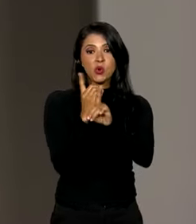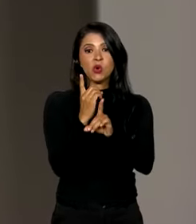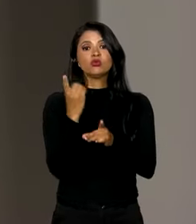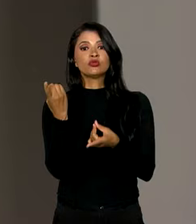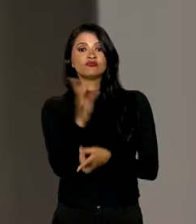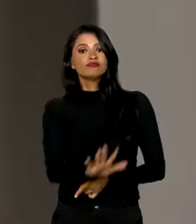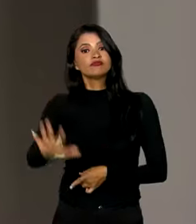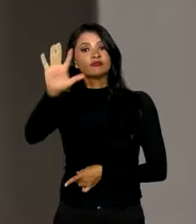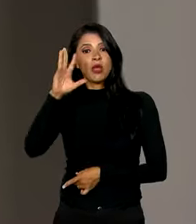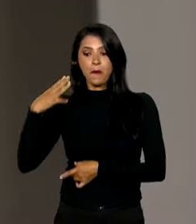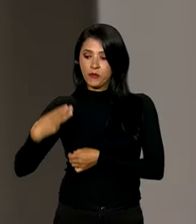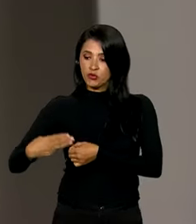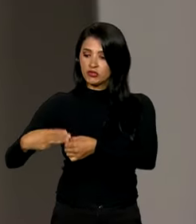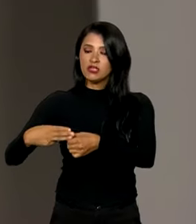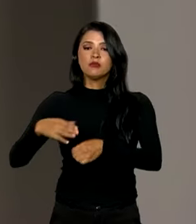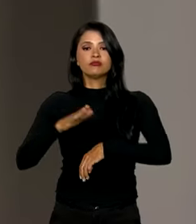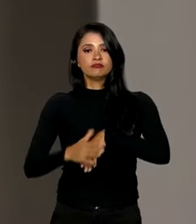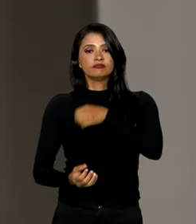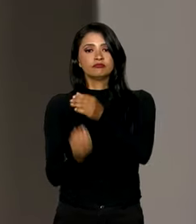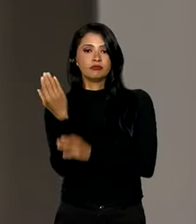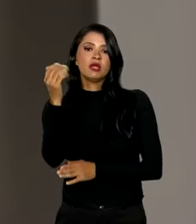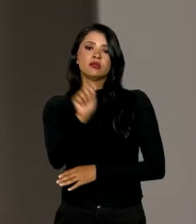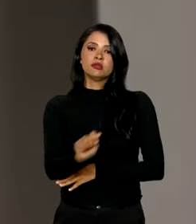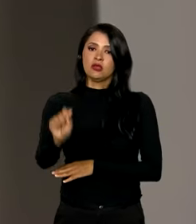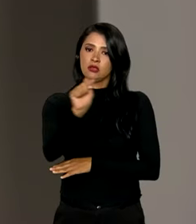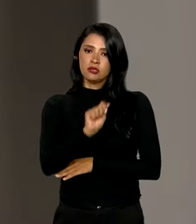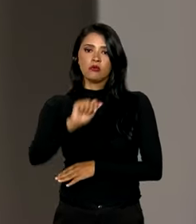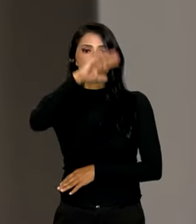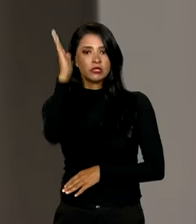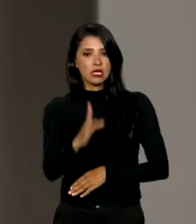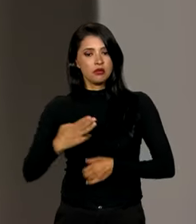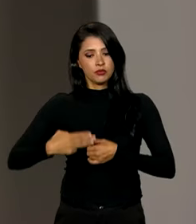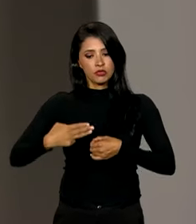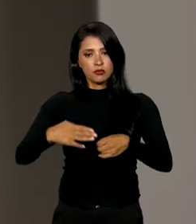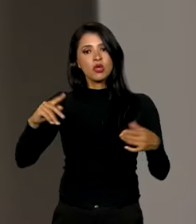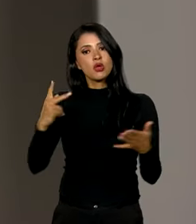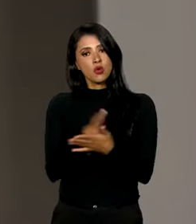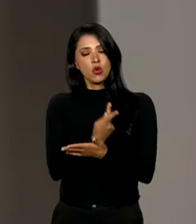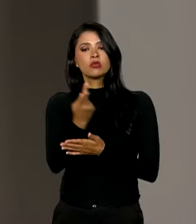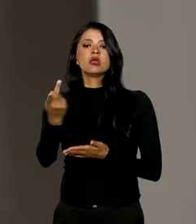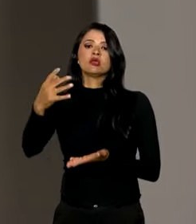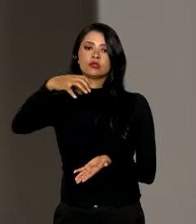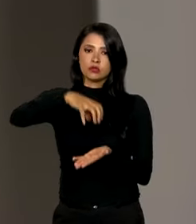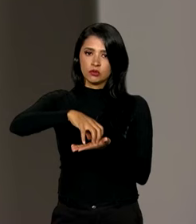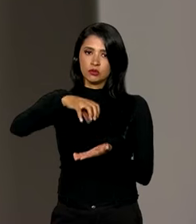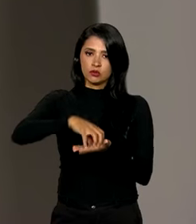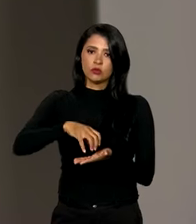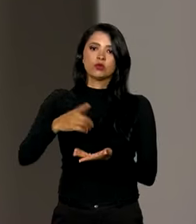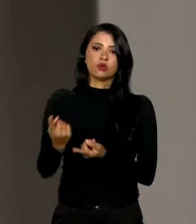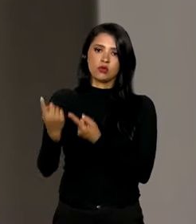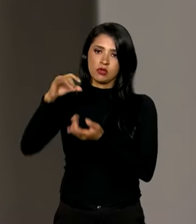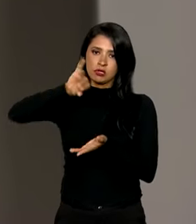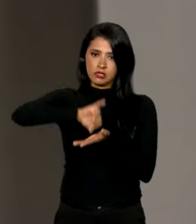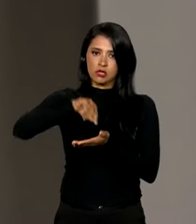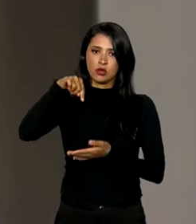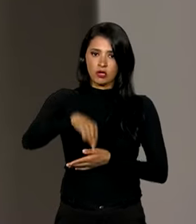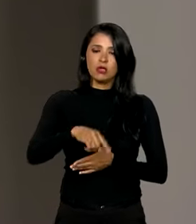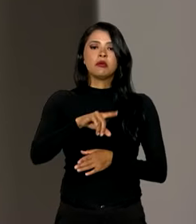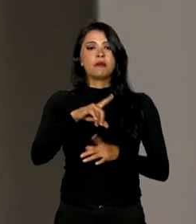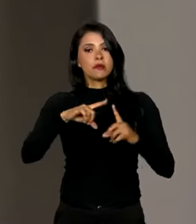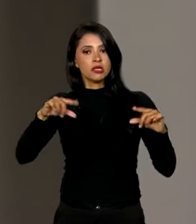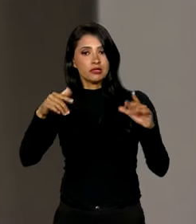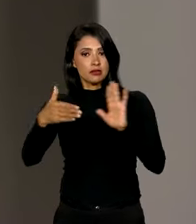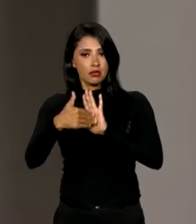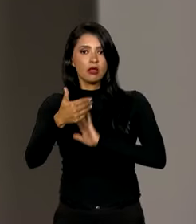municípios, promovido pela Associação Brasileira de Municípios, que acontece no Centro de Convenções Ulisses Guimarães e vai até a